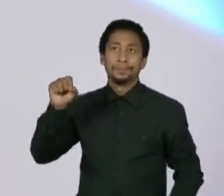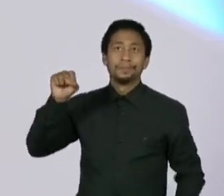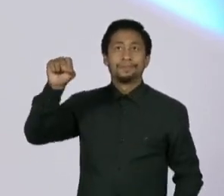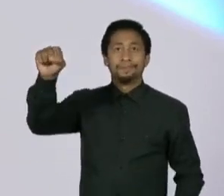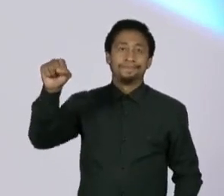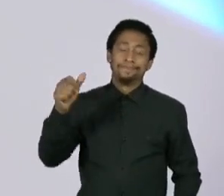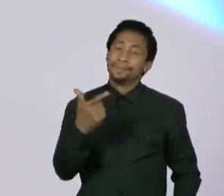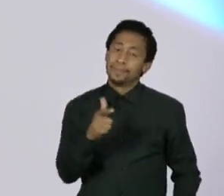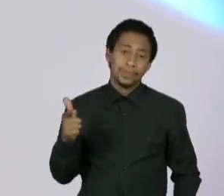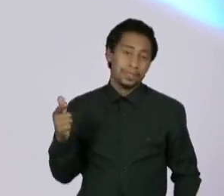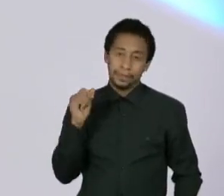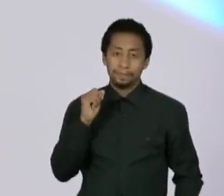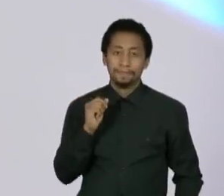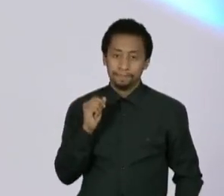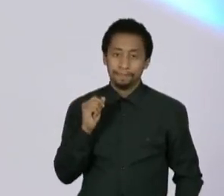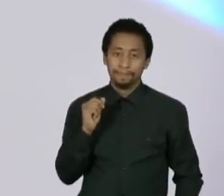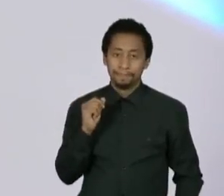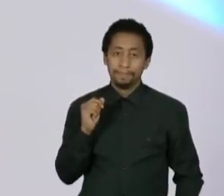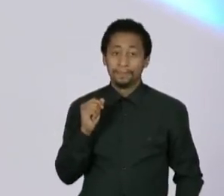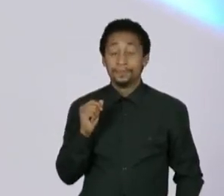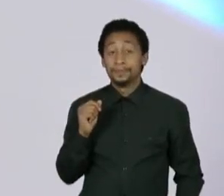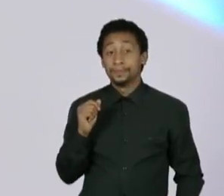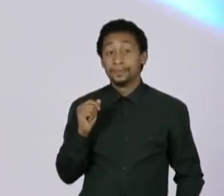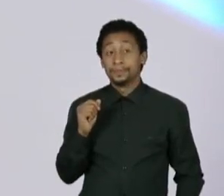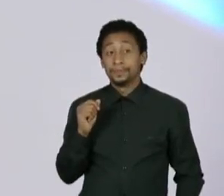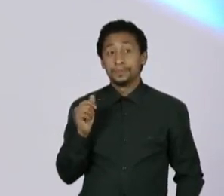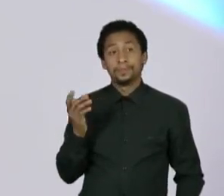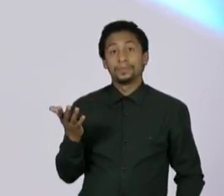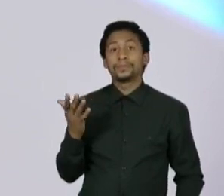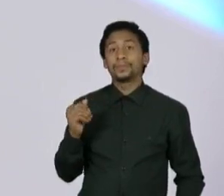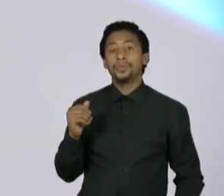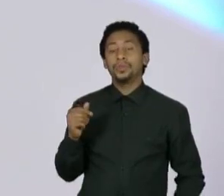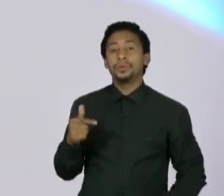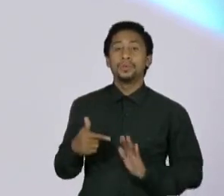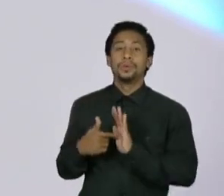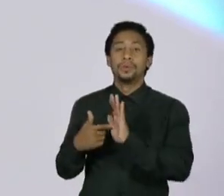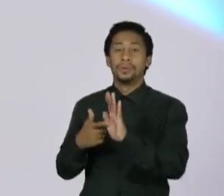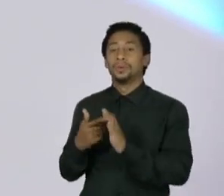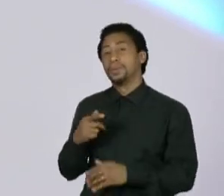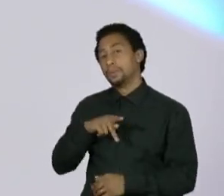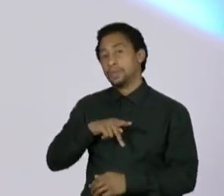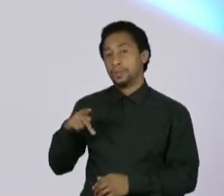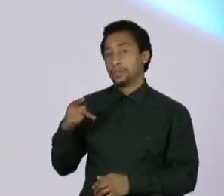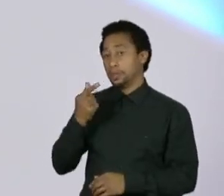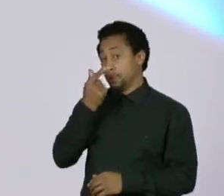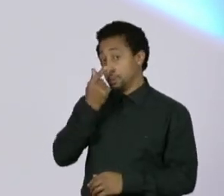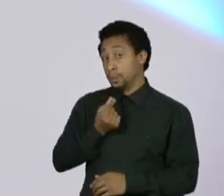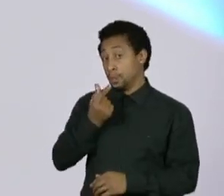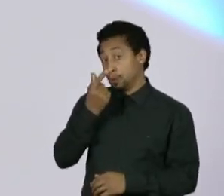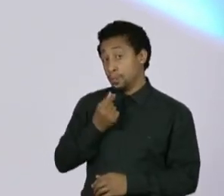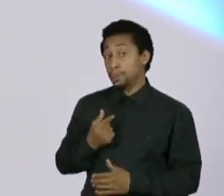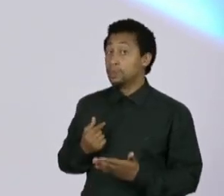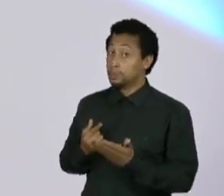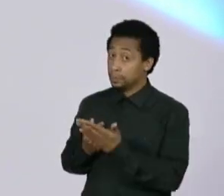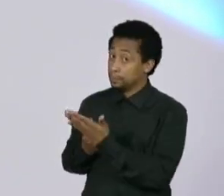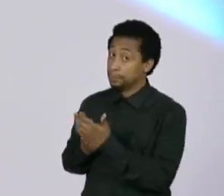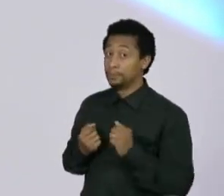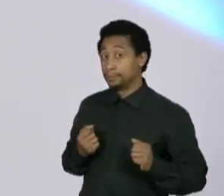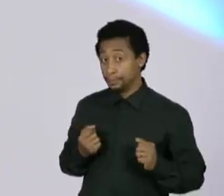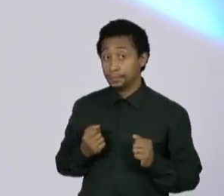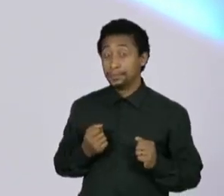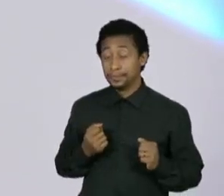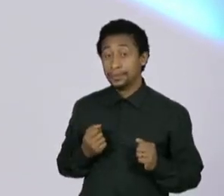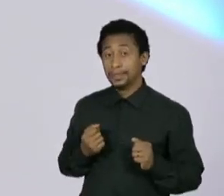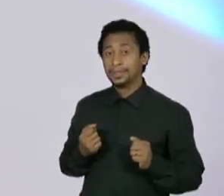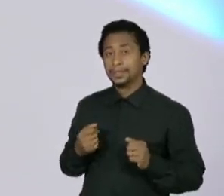um círculo próximo ao presidente, praticamente saqueando